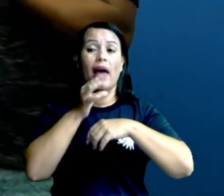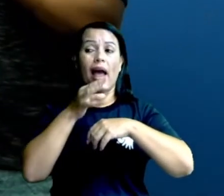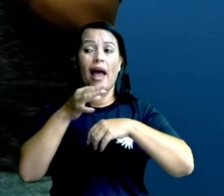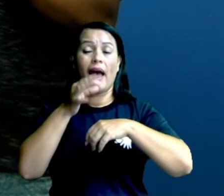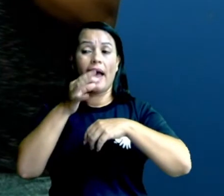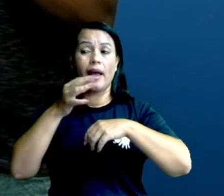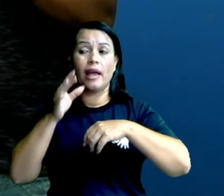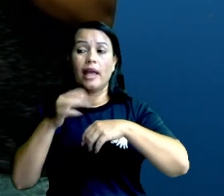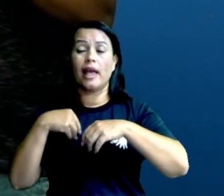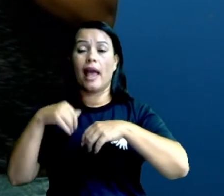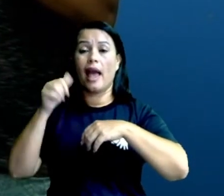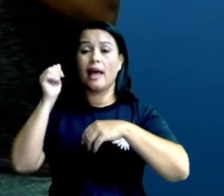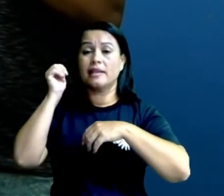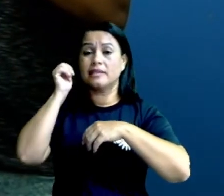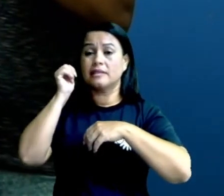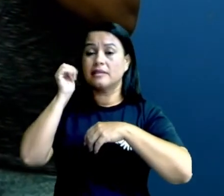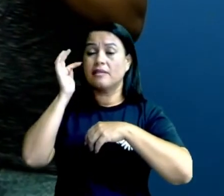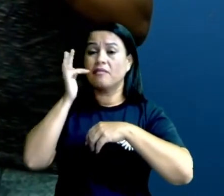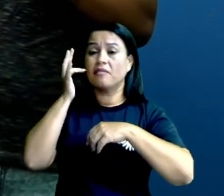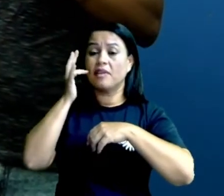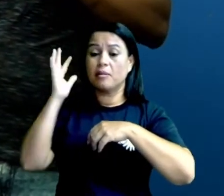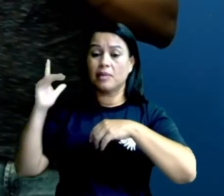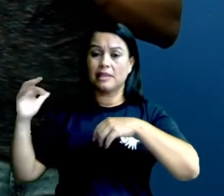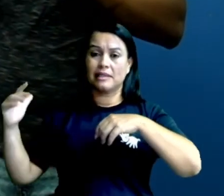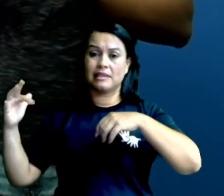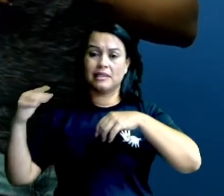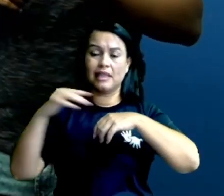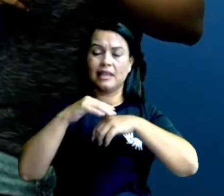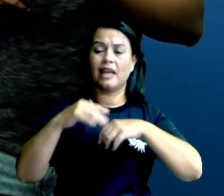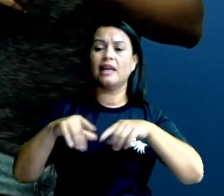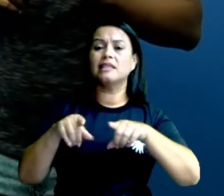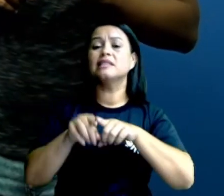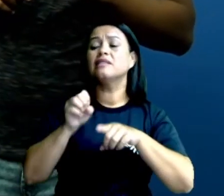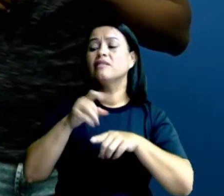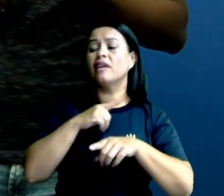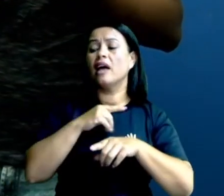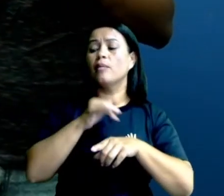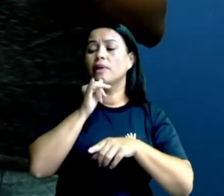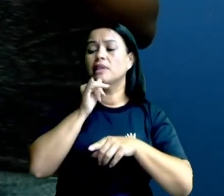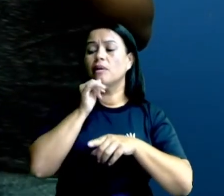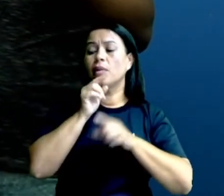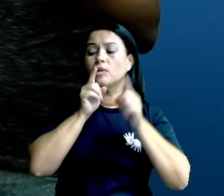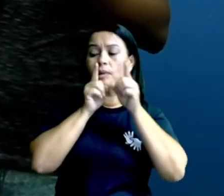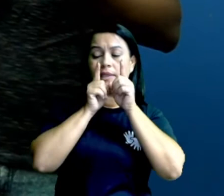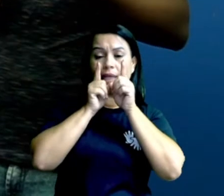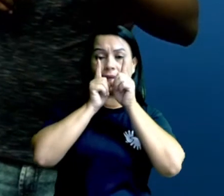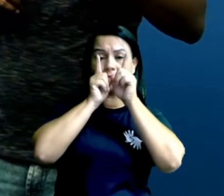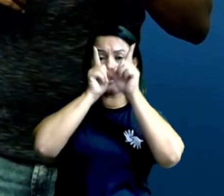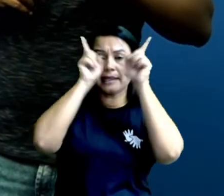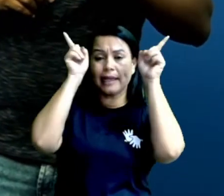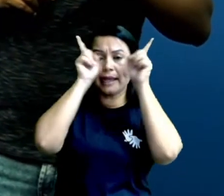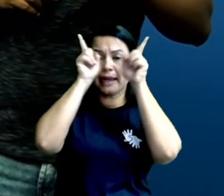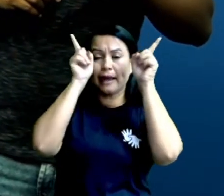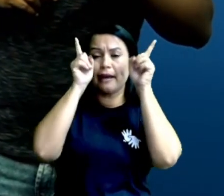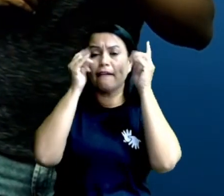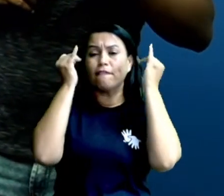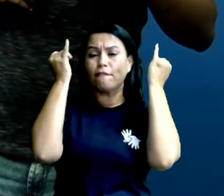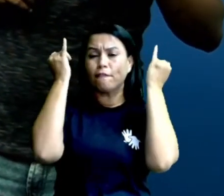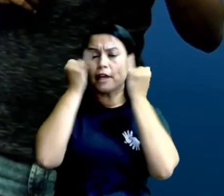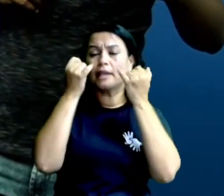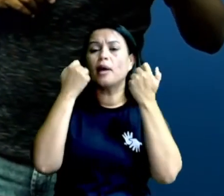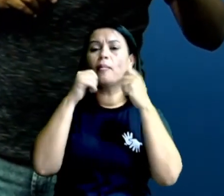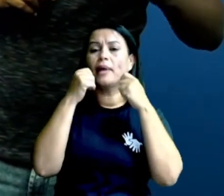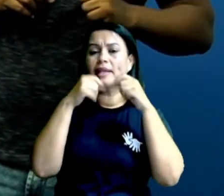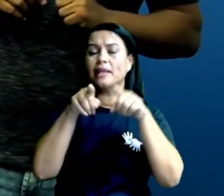tiver duas anteninhas fininhas, ele é um mosquito fêmea, precisa picar você para ingerir